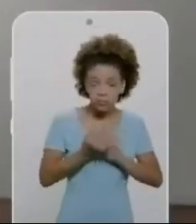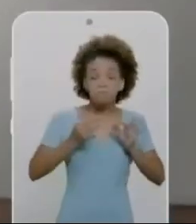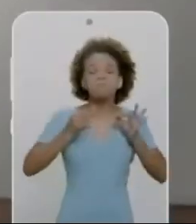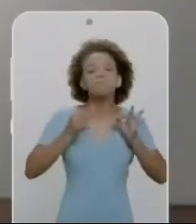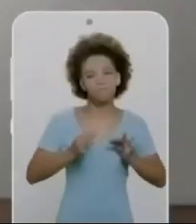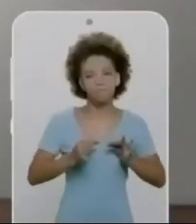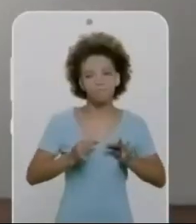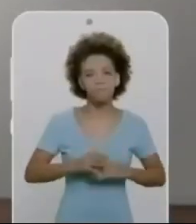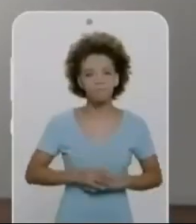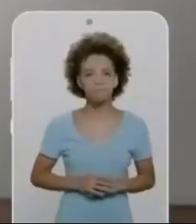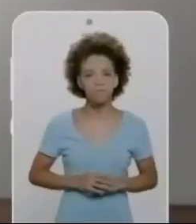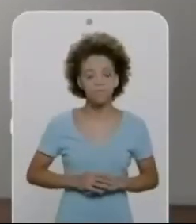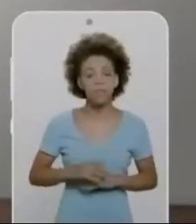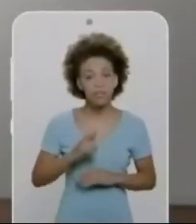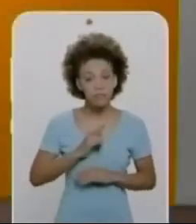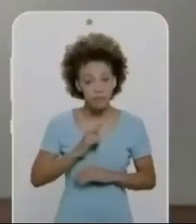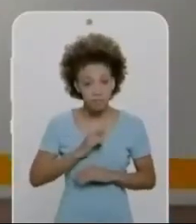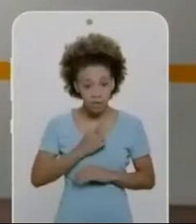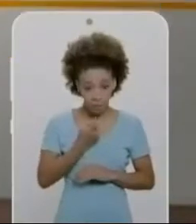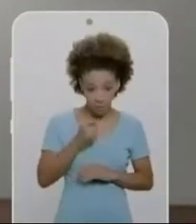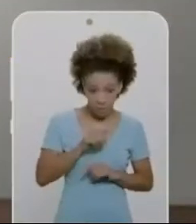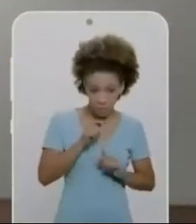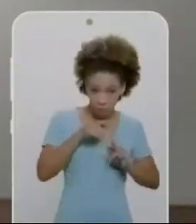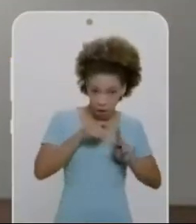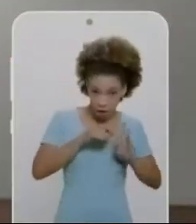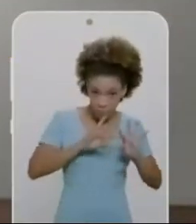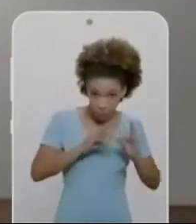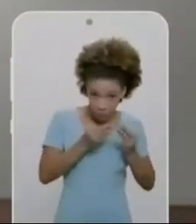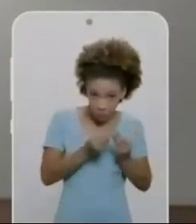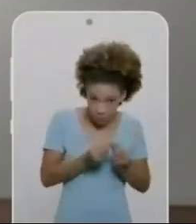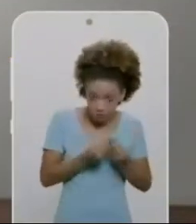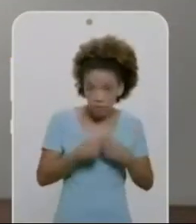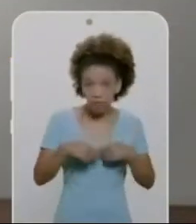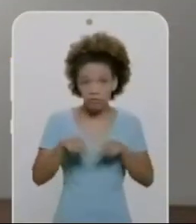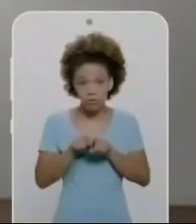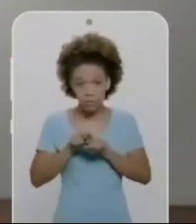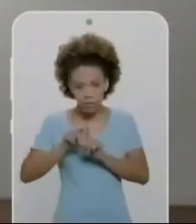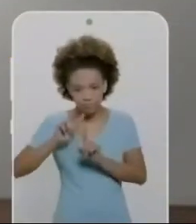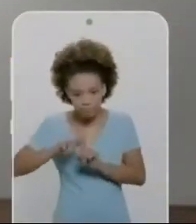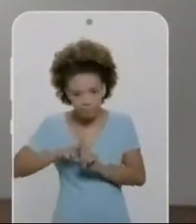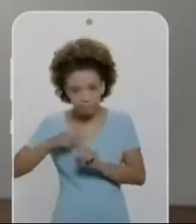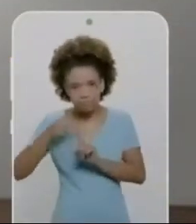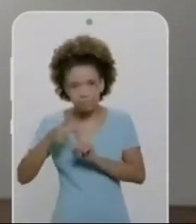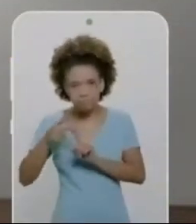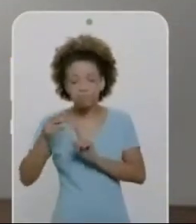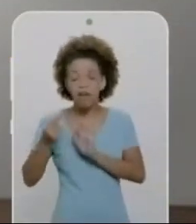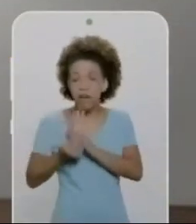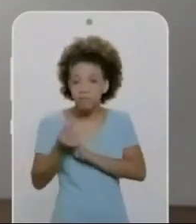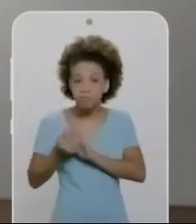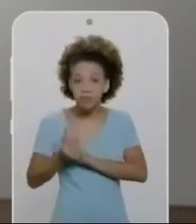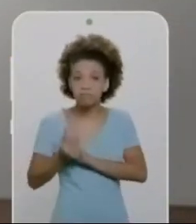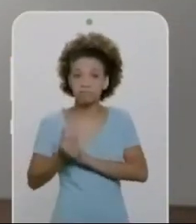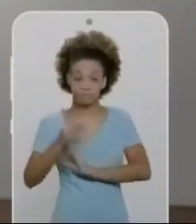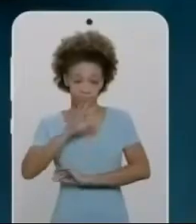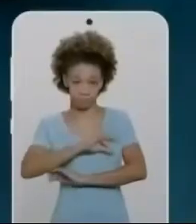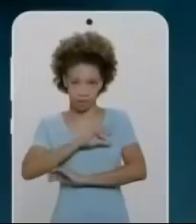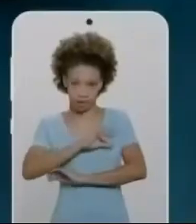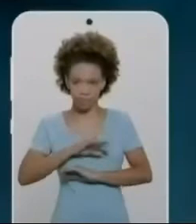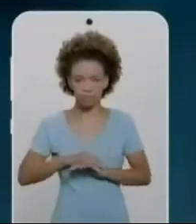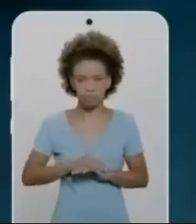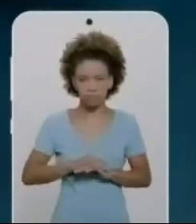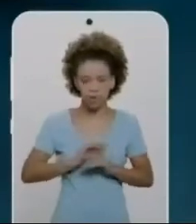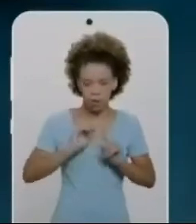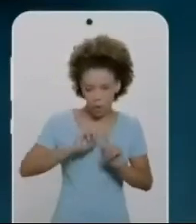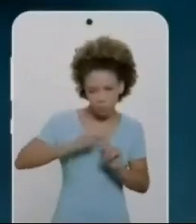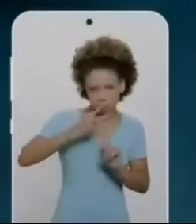Renda Digna. Ele vai garantir o renda mínima de mil reais por família e sempre ganhos reais do salário mínimo. Com